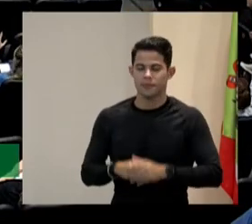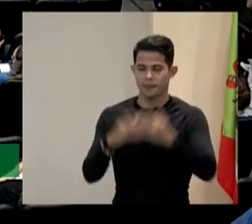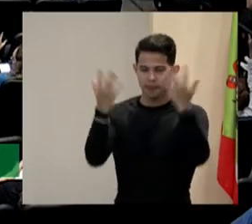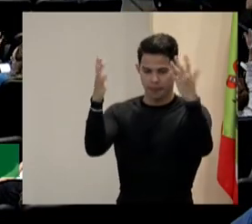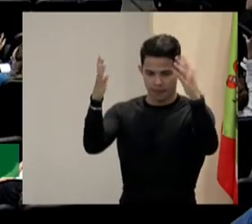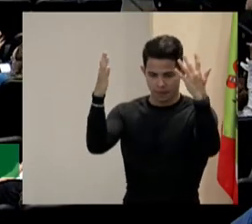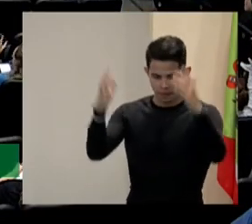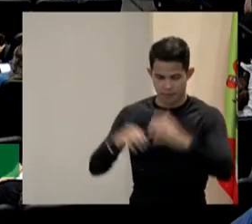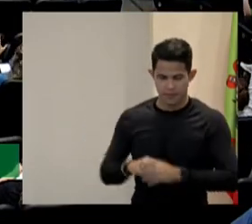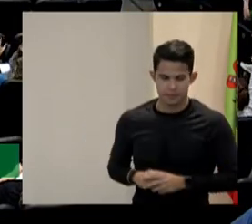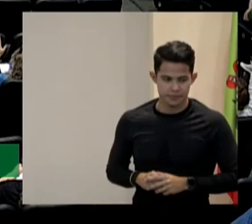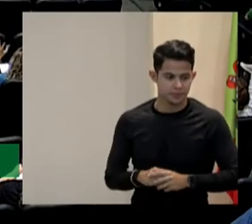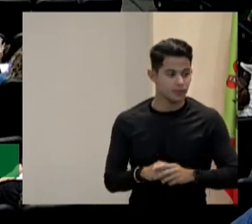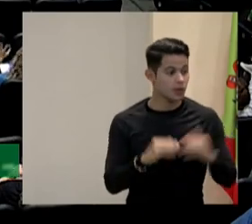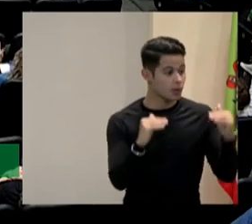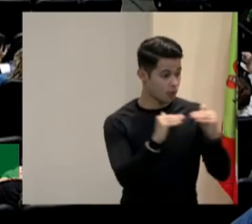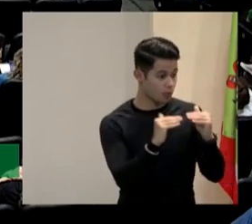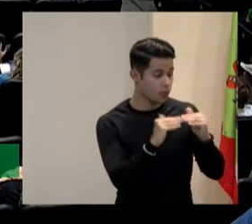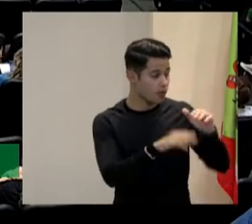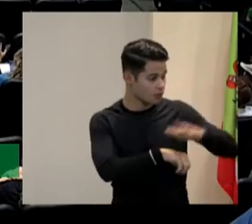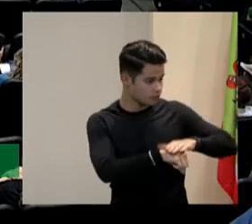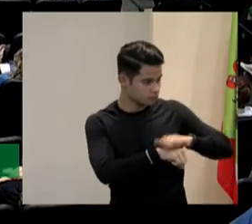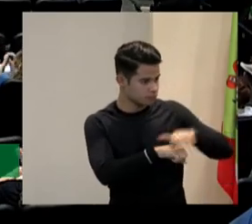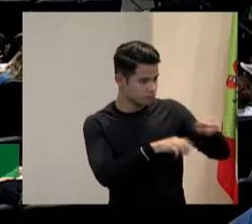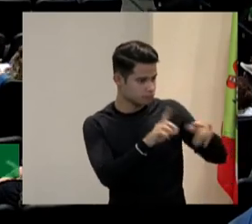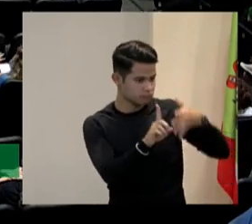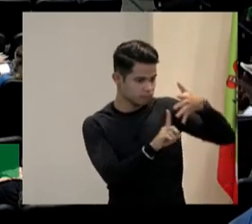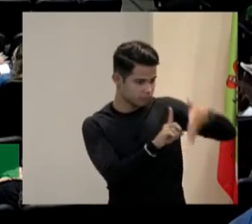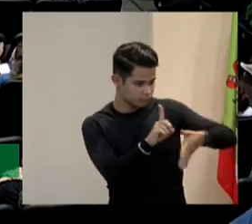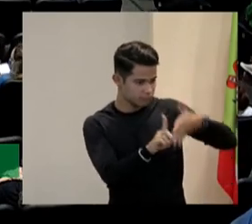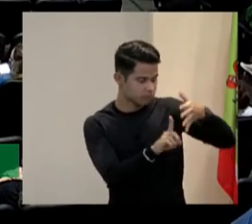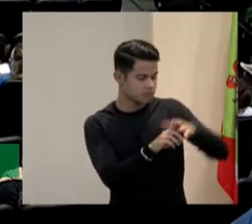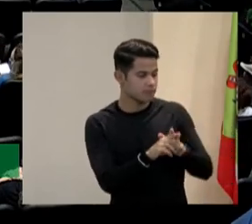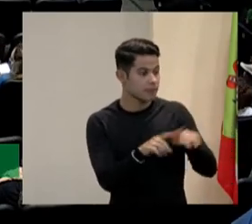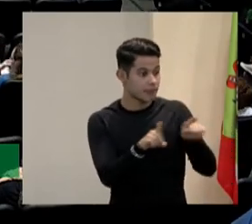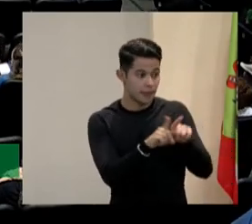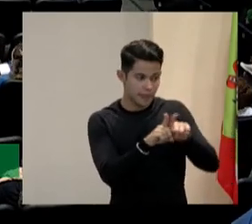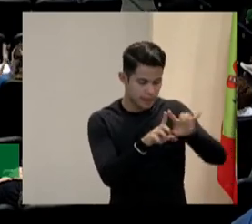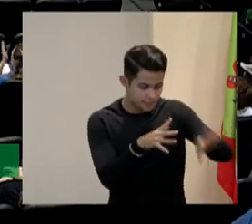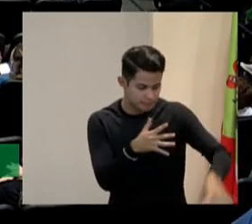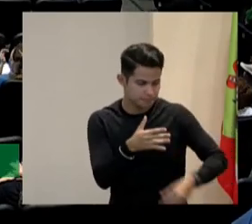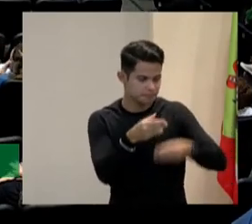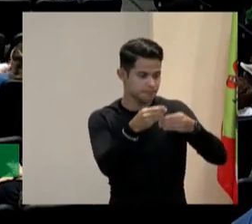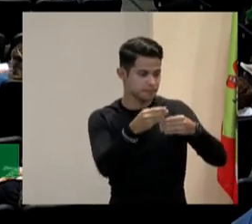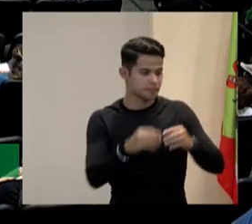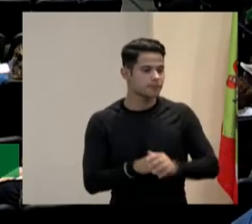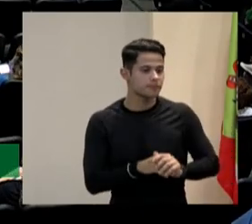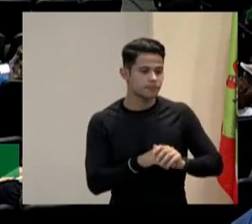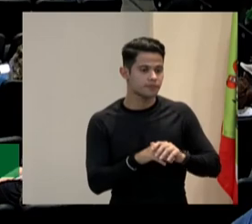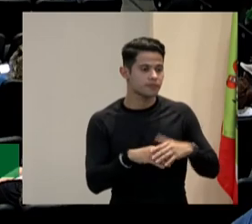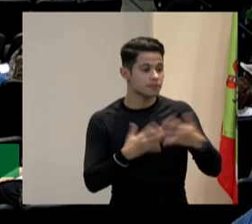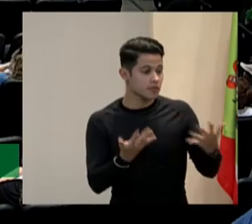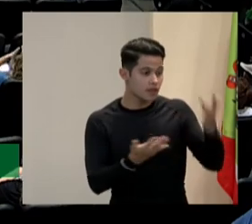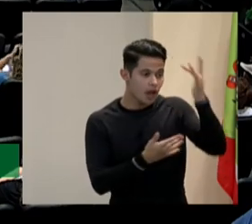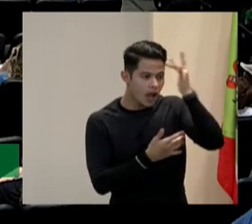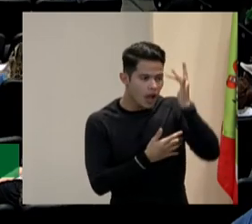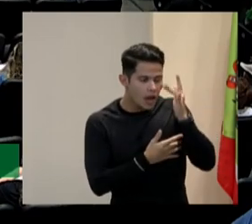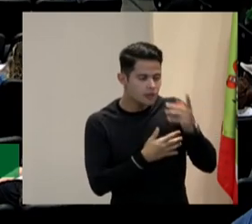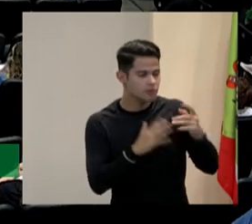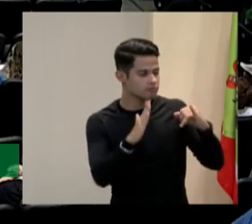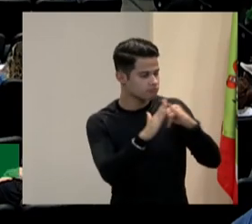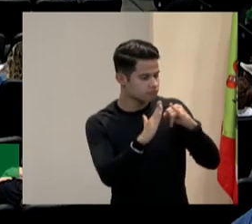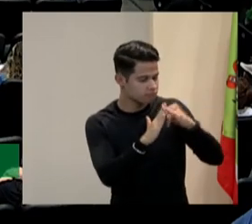concordo com a sua fala e vou até um pouco além eu acho que as instituições